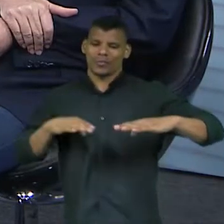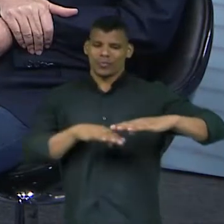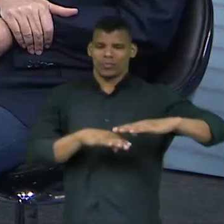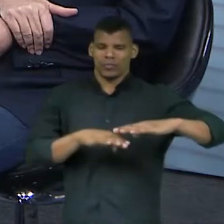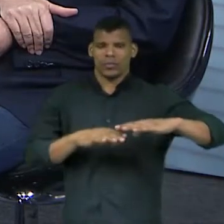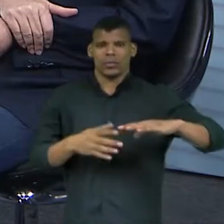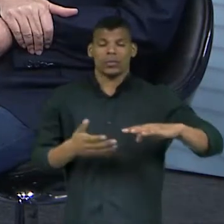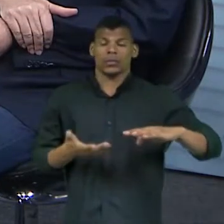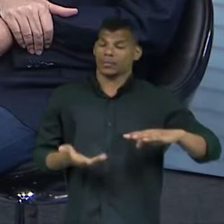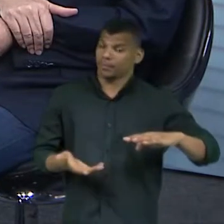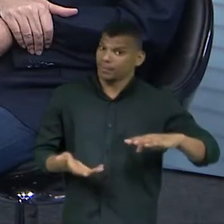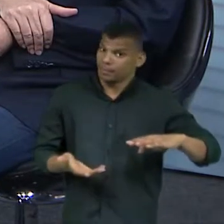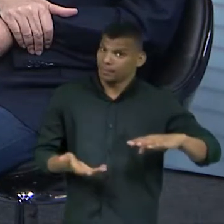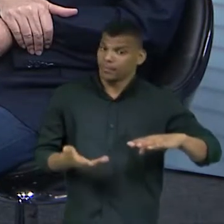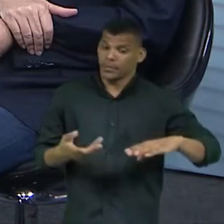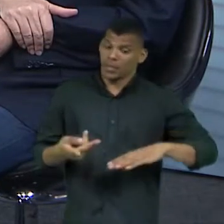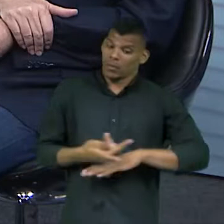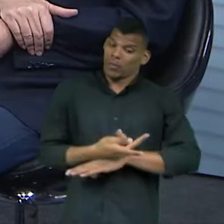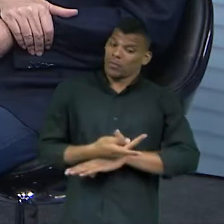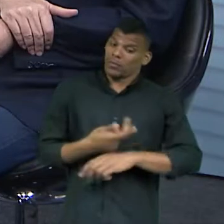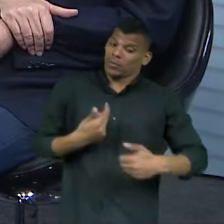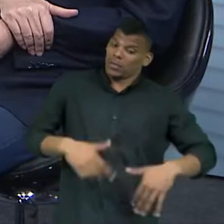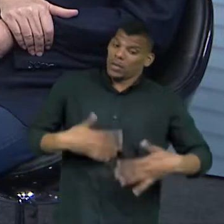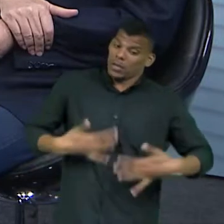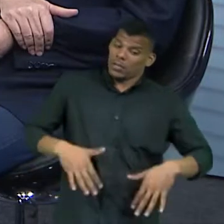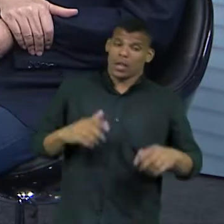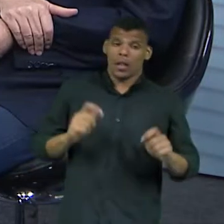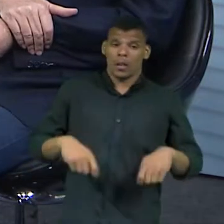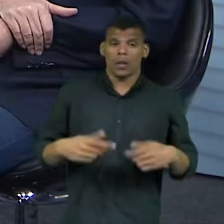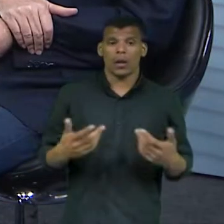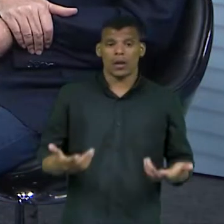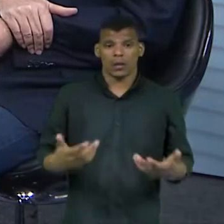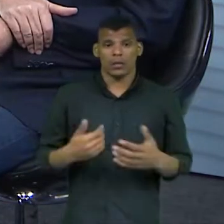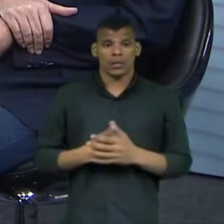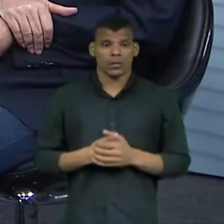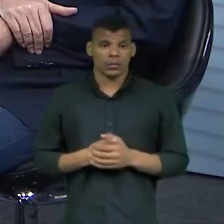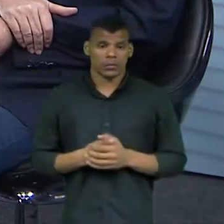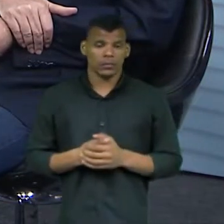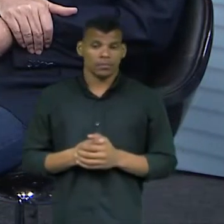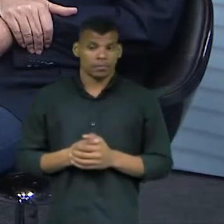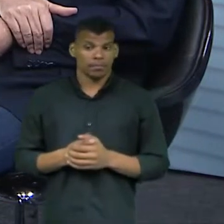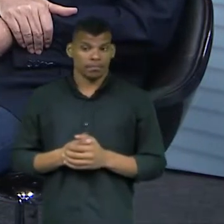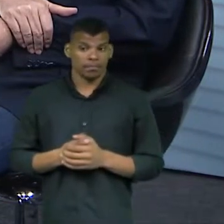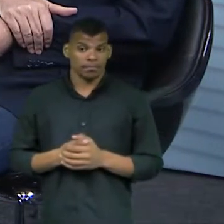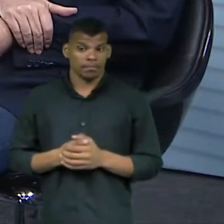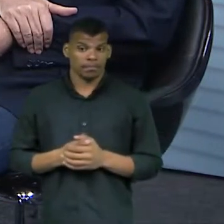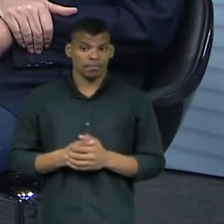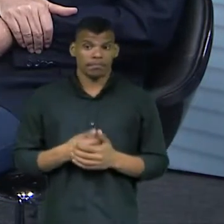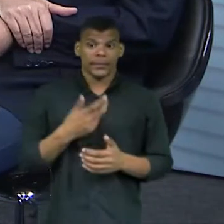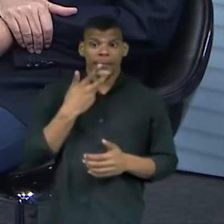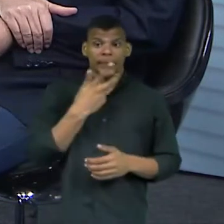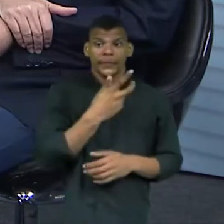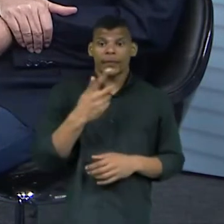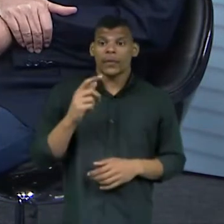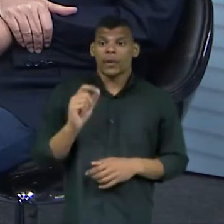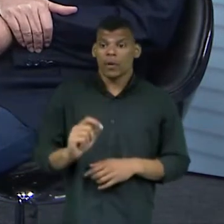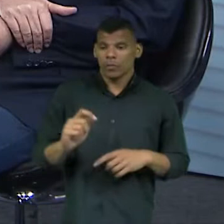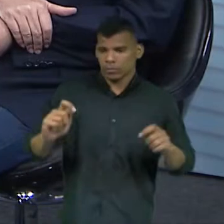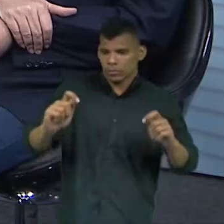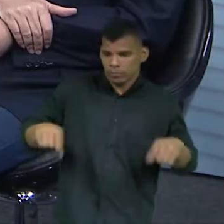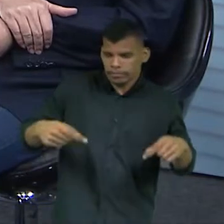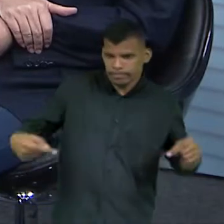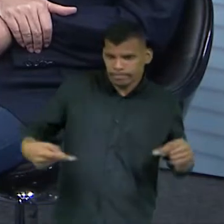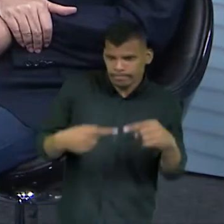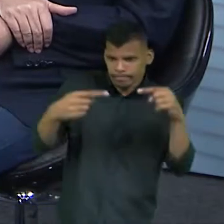dependendo da forma como tiver a situação, pode sim configurar uma conduta vedada. Na verdade, aqui nós estamos falando que pode configurar, Ah,